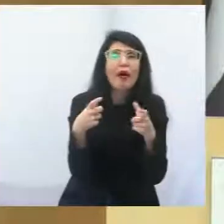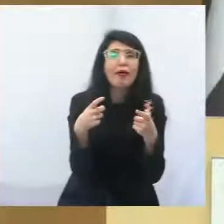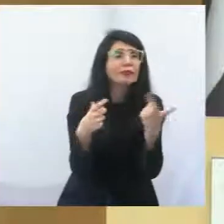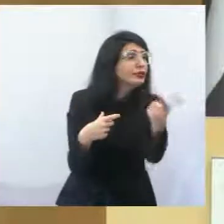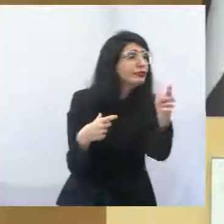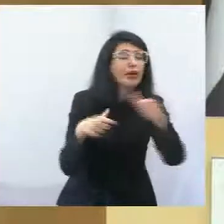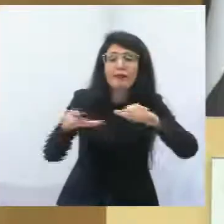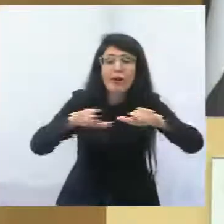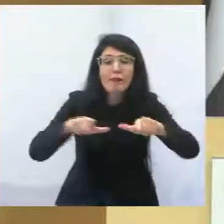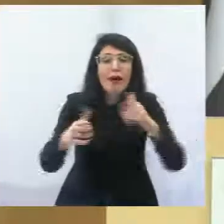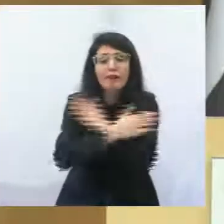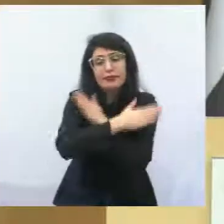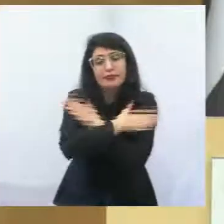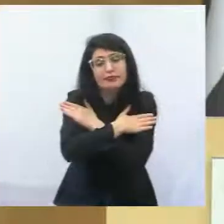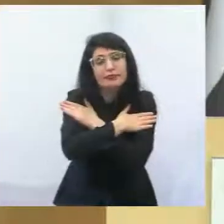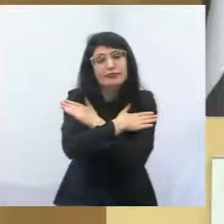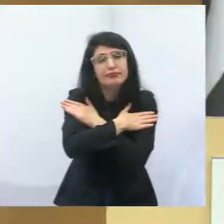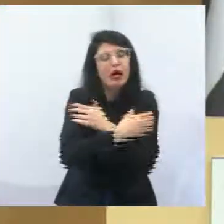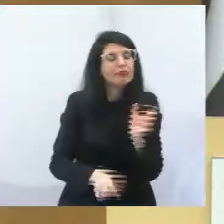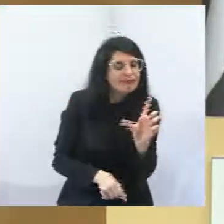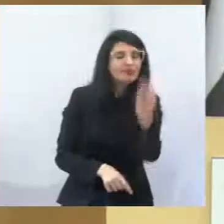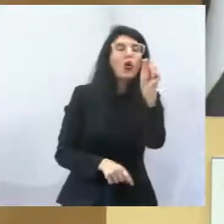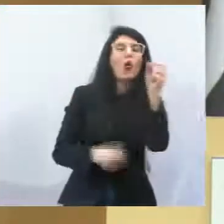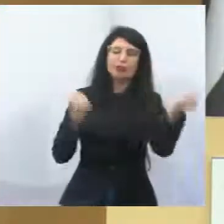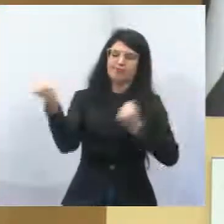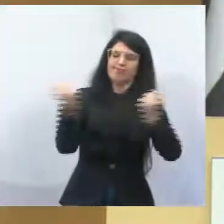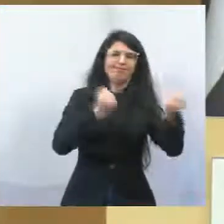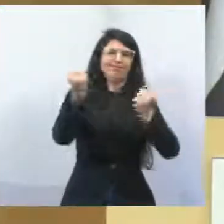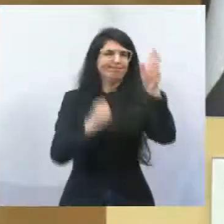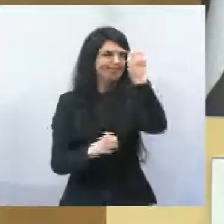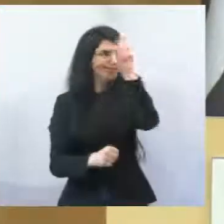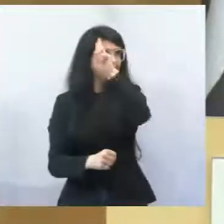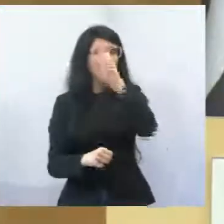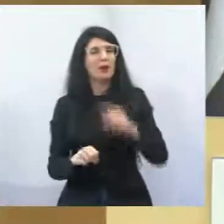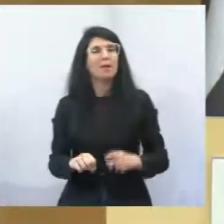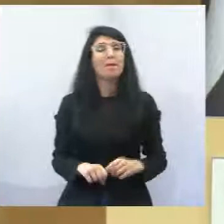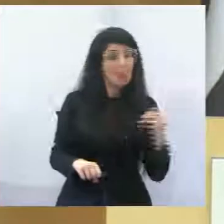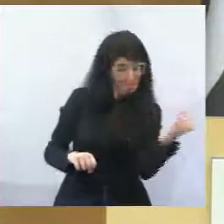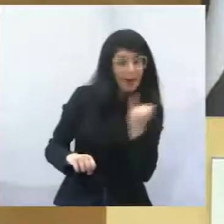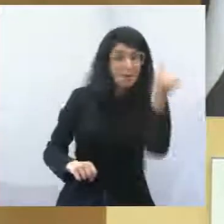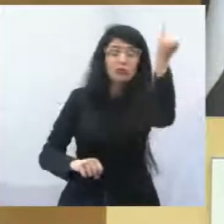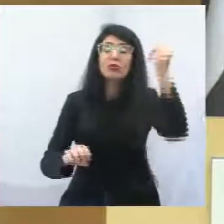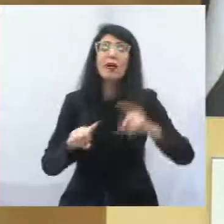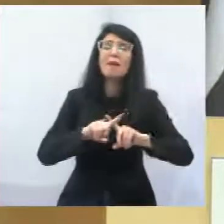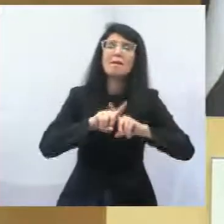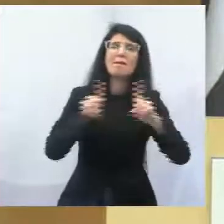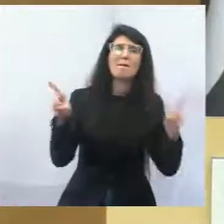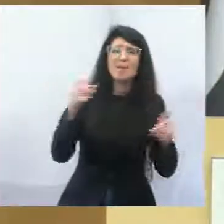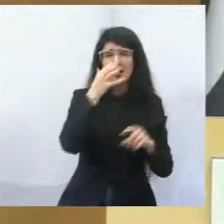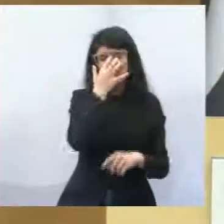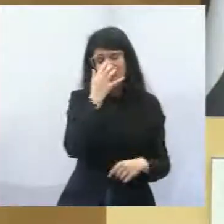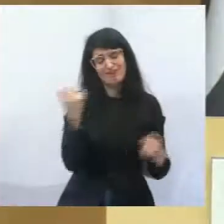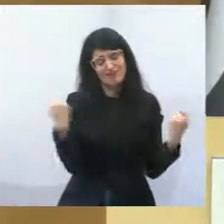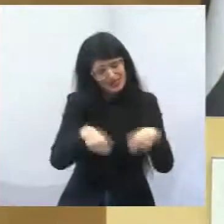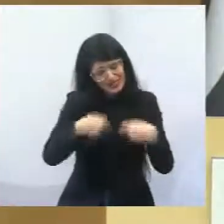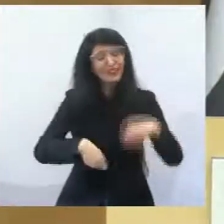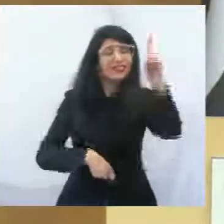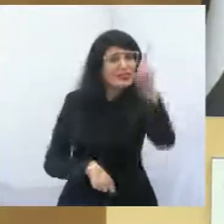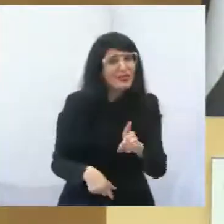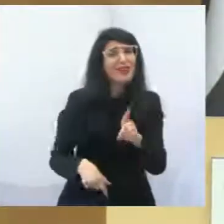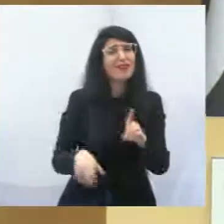meio do aplicativo. A profissão é importante, mas o que eu cobro aqui é que o direito deveria também